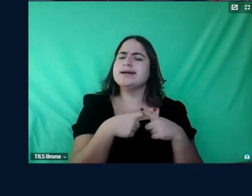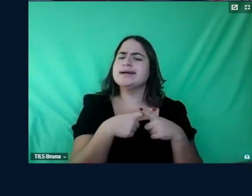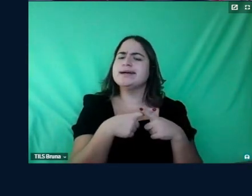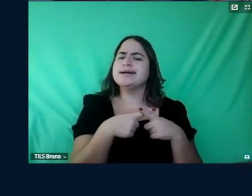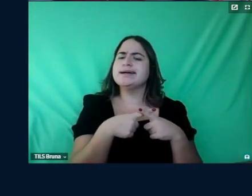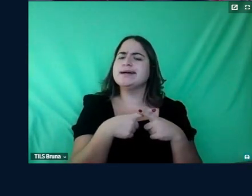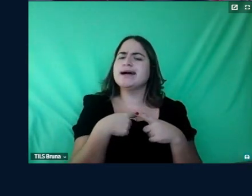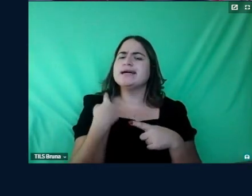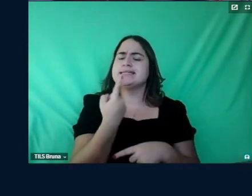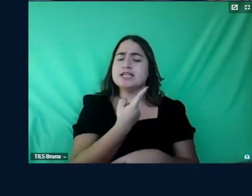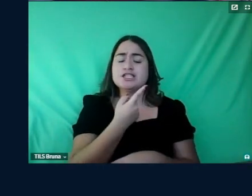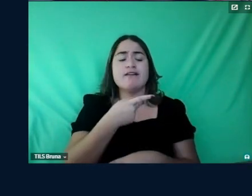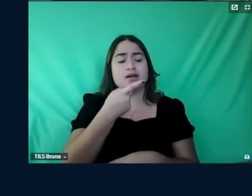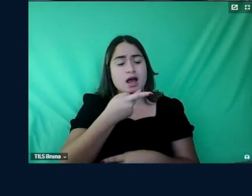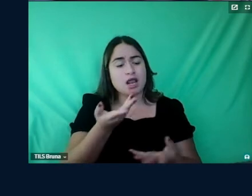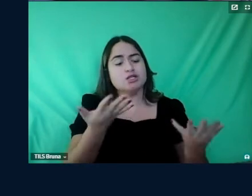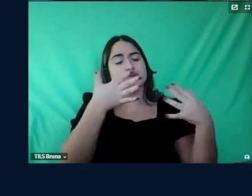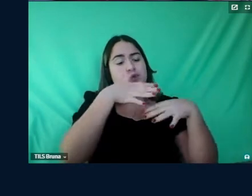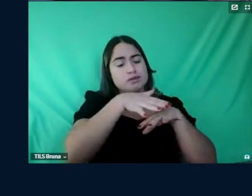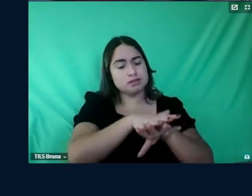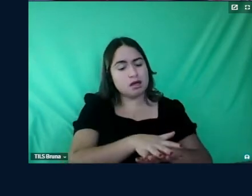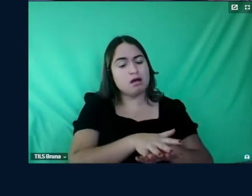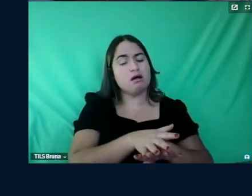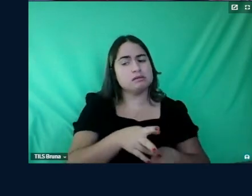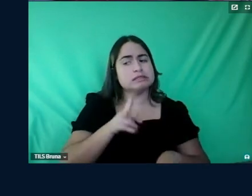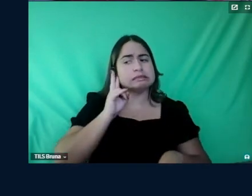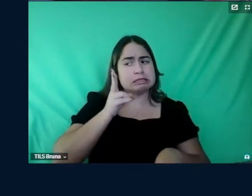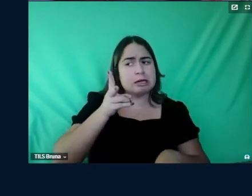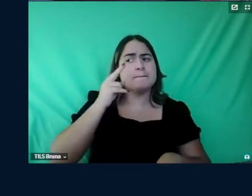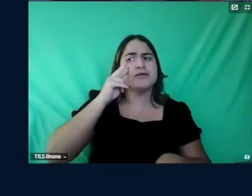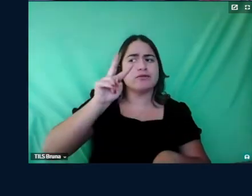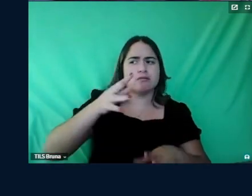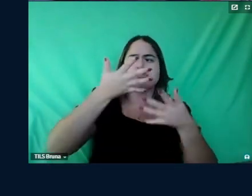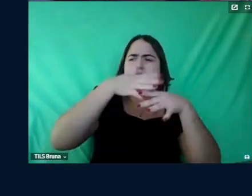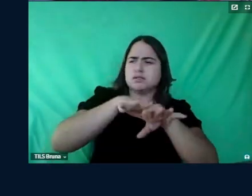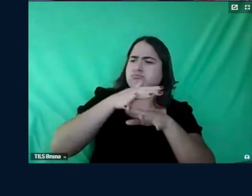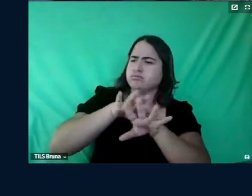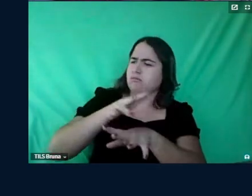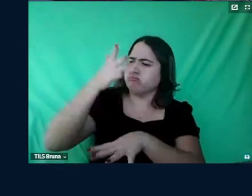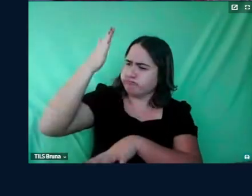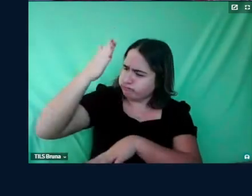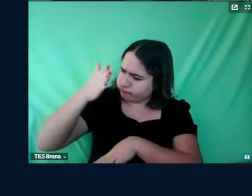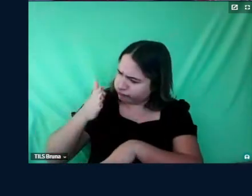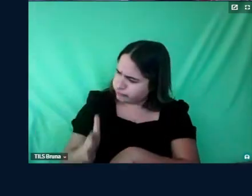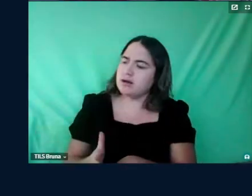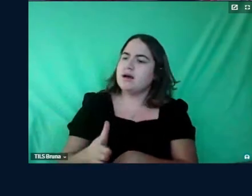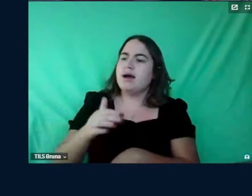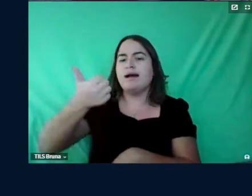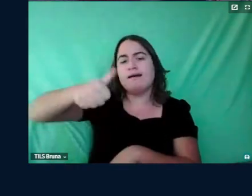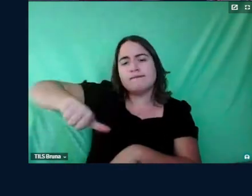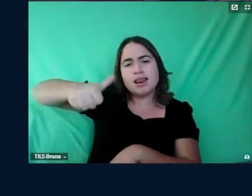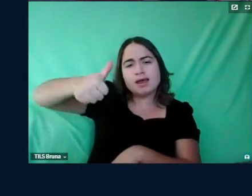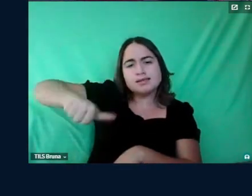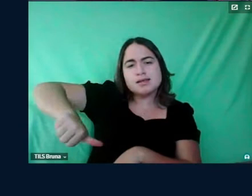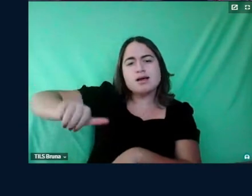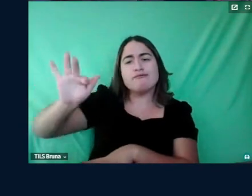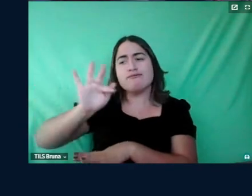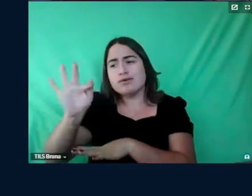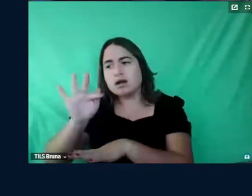a gente fala de inclusão a gente ouve muito falar de inclusão hoje assim como a gente fala em avaliação avaliação formativa todo mundo tem isso na boca